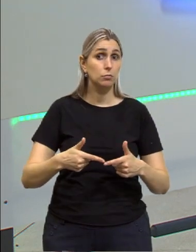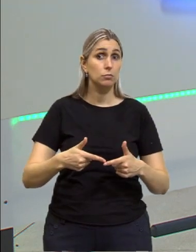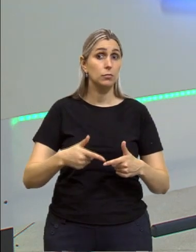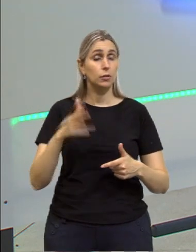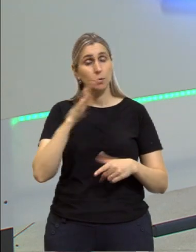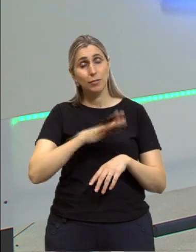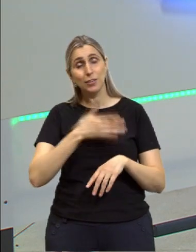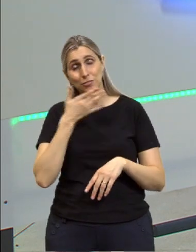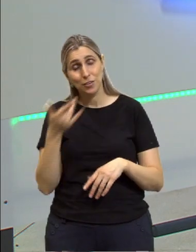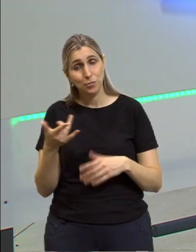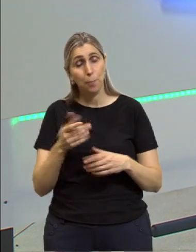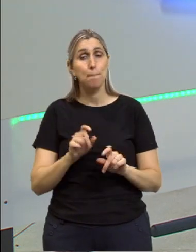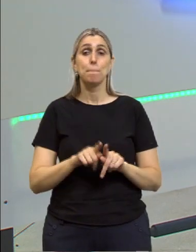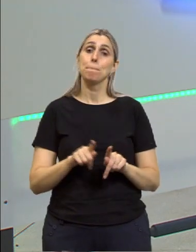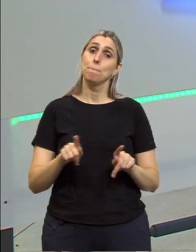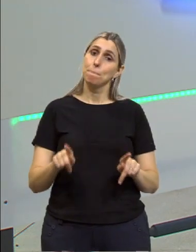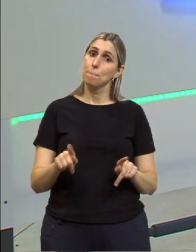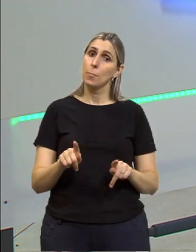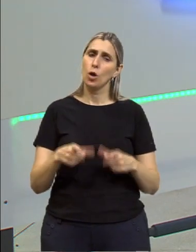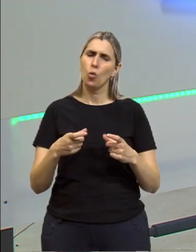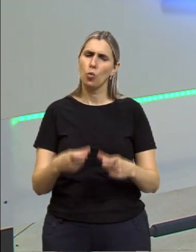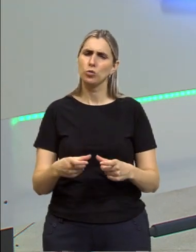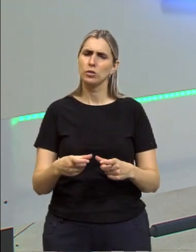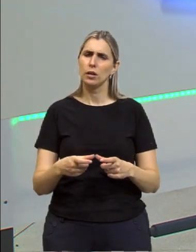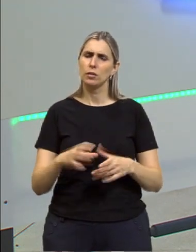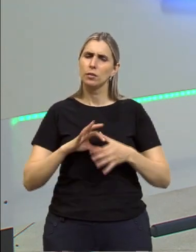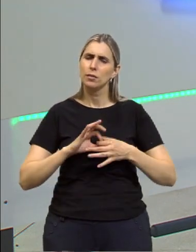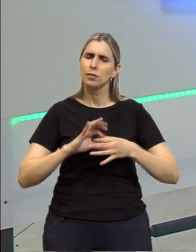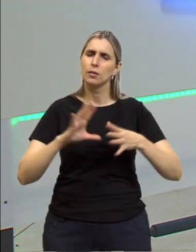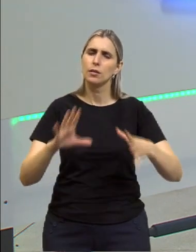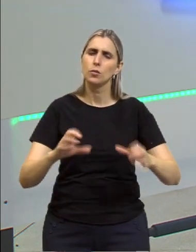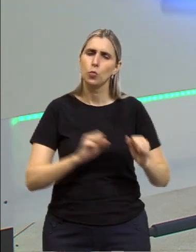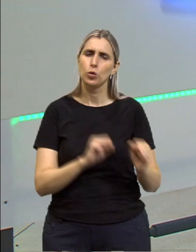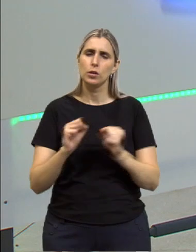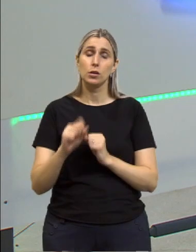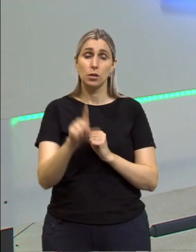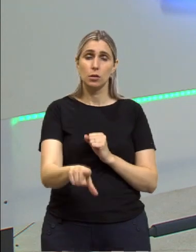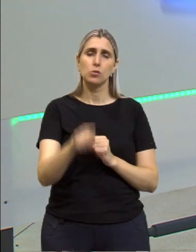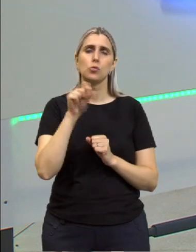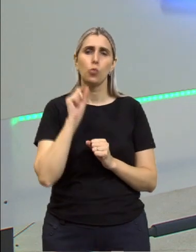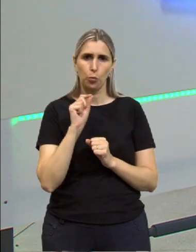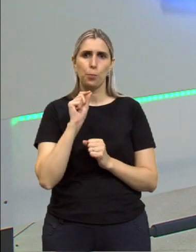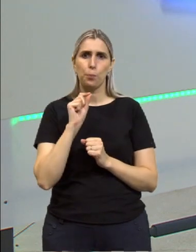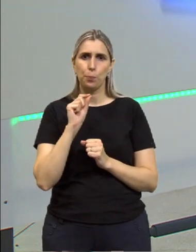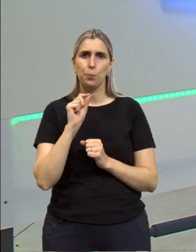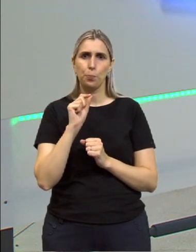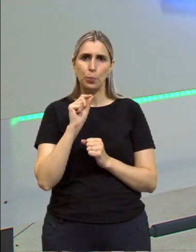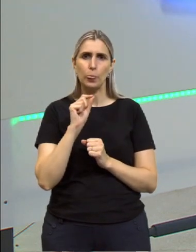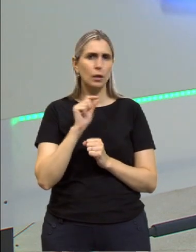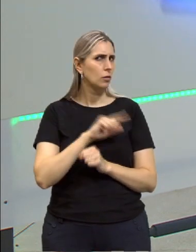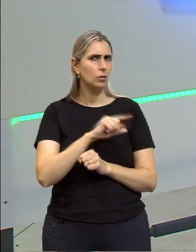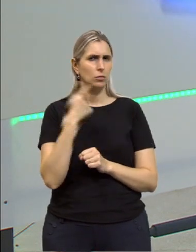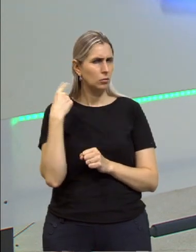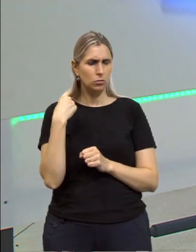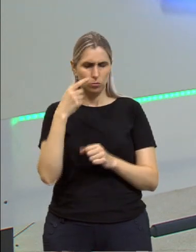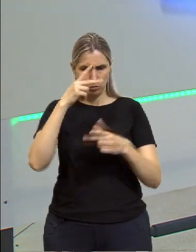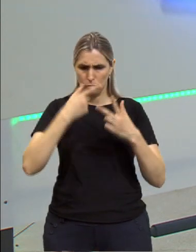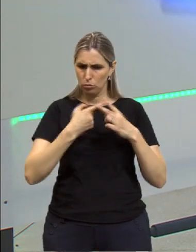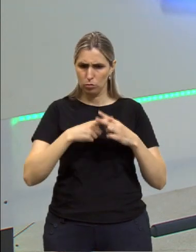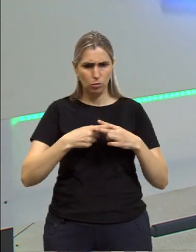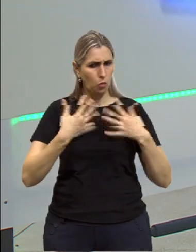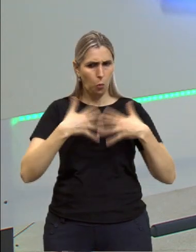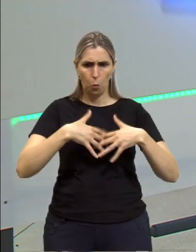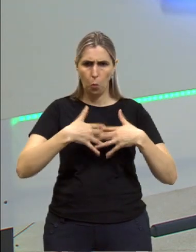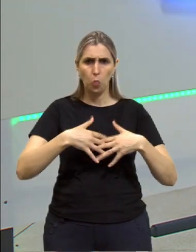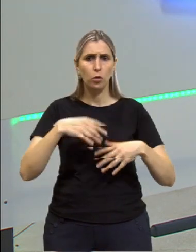muito melhor assim. Mas onde está a nossa liberdade de poder escolher, de tomar decisões? Nós não somos máquinas, nós